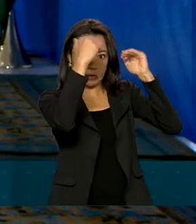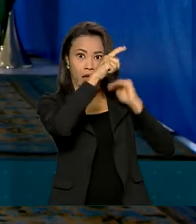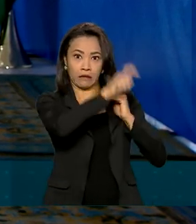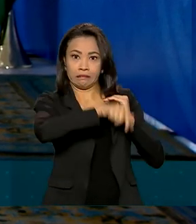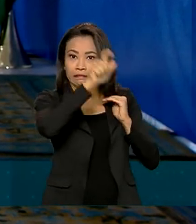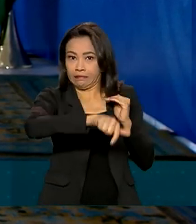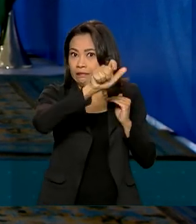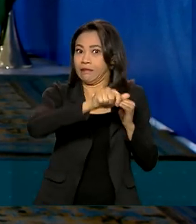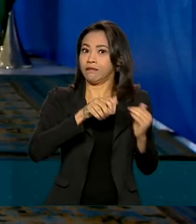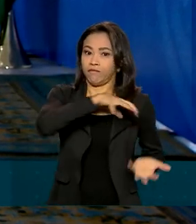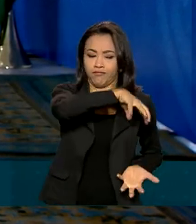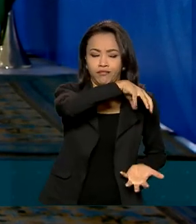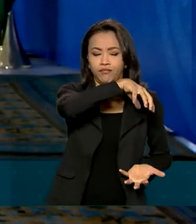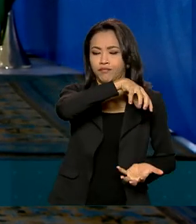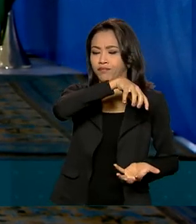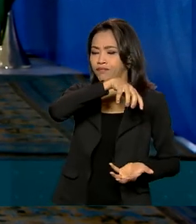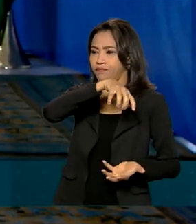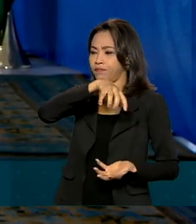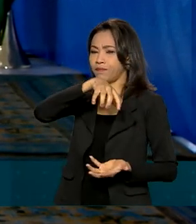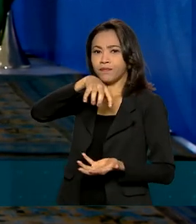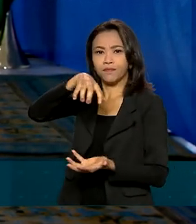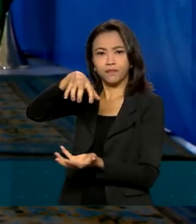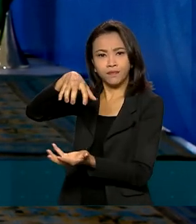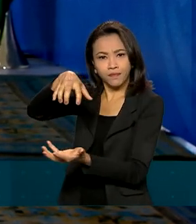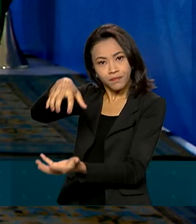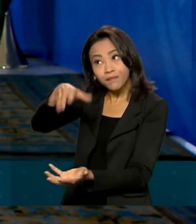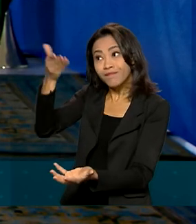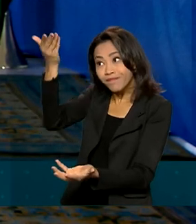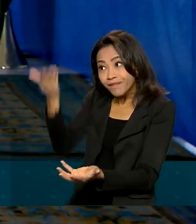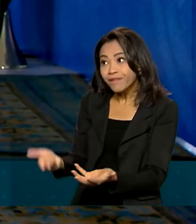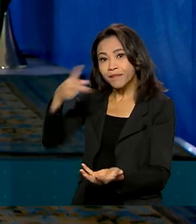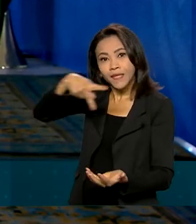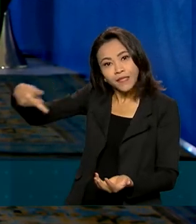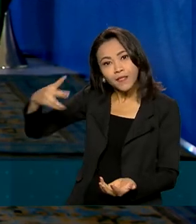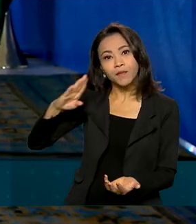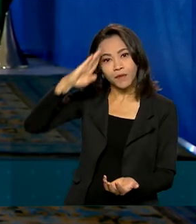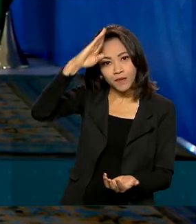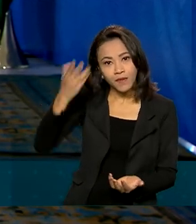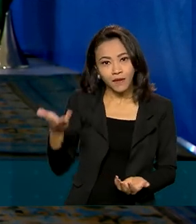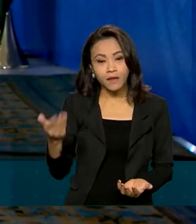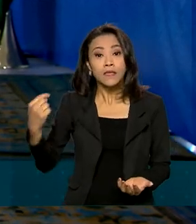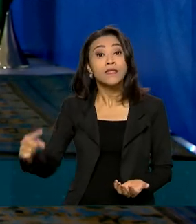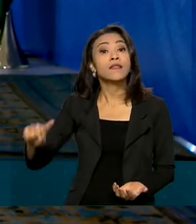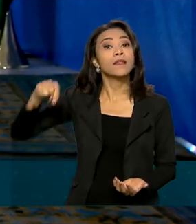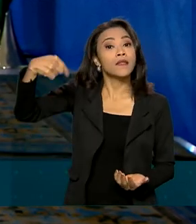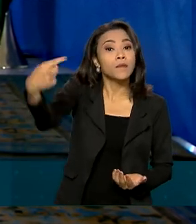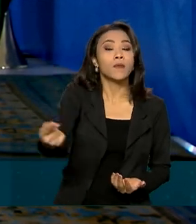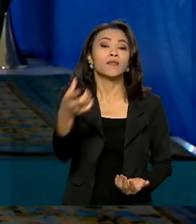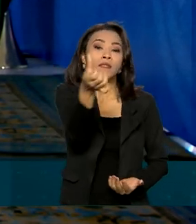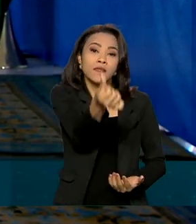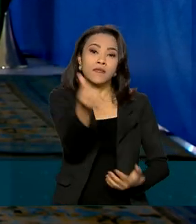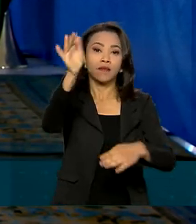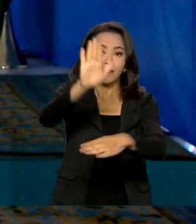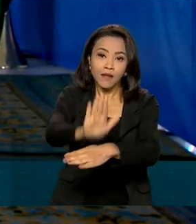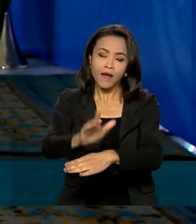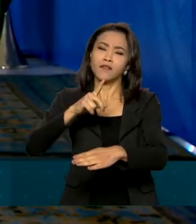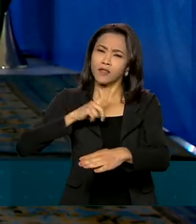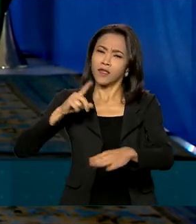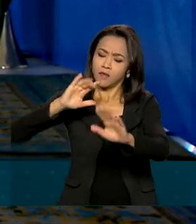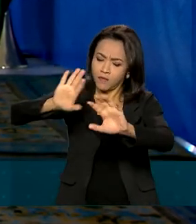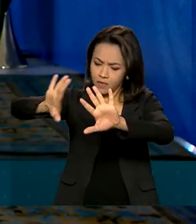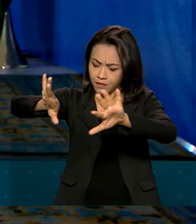para que a relíquia seja recepcionada pelo presidente Jair Bolsonaro. Logo em seguida, às 6 da tarde, está prevista uma